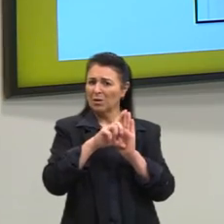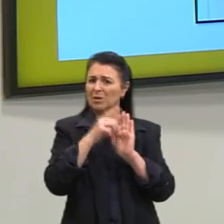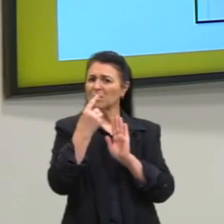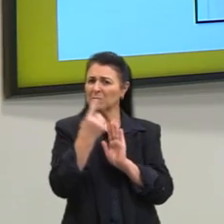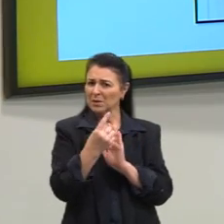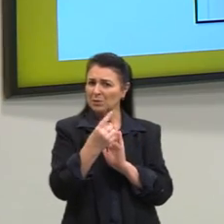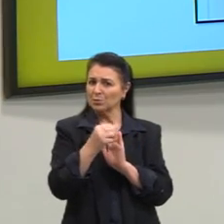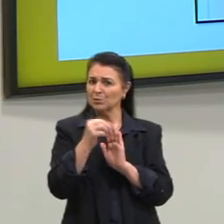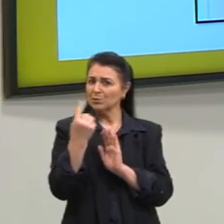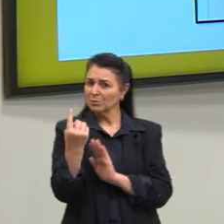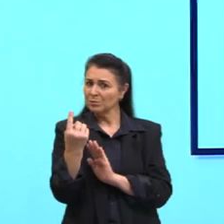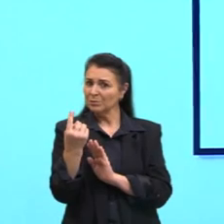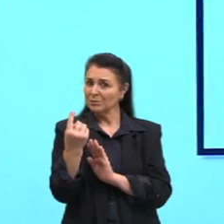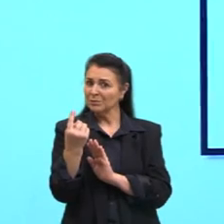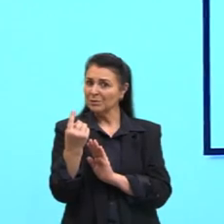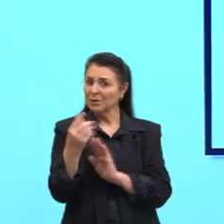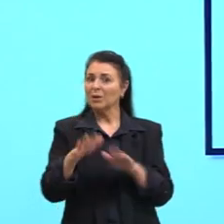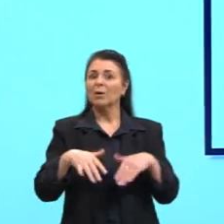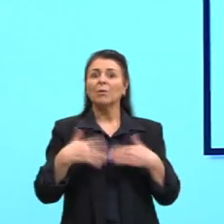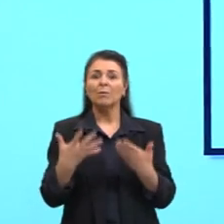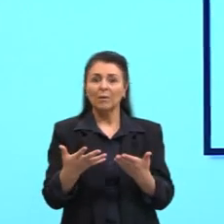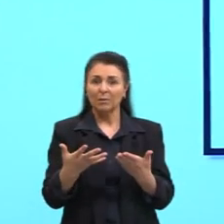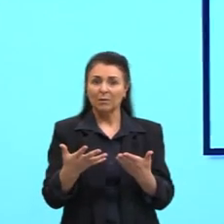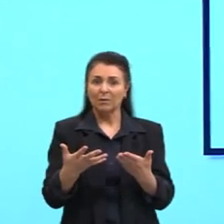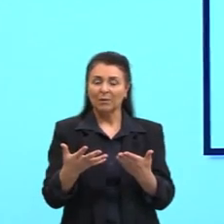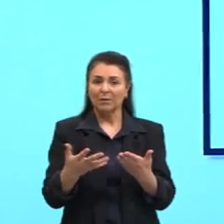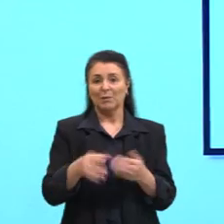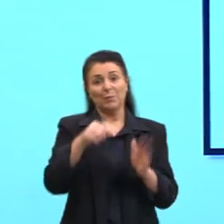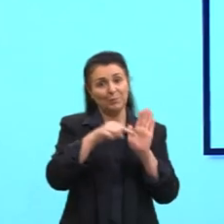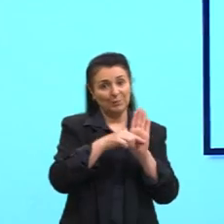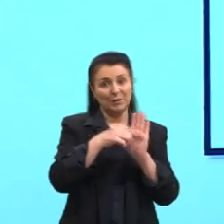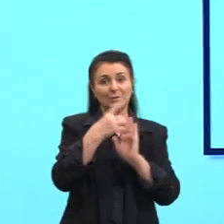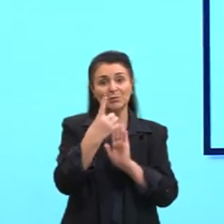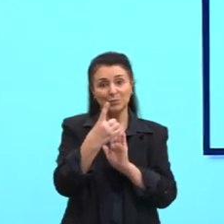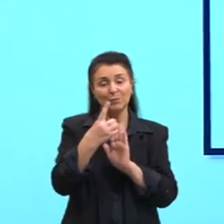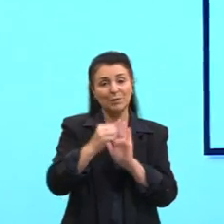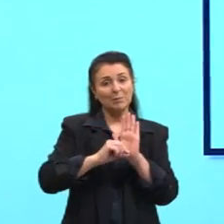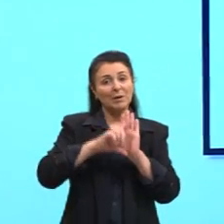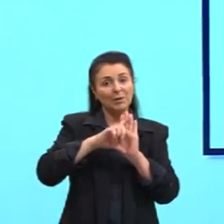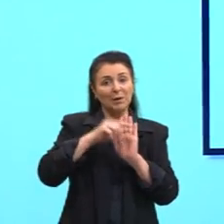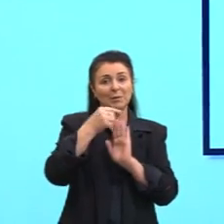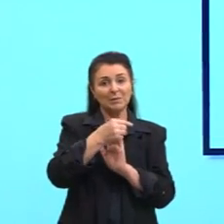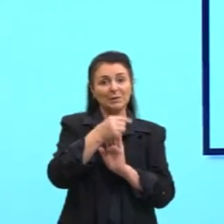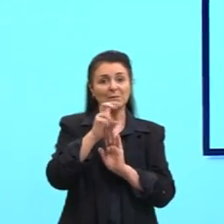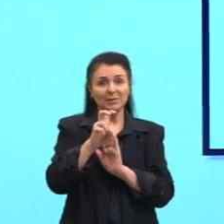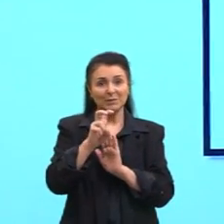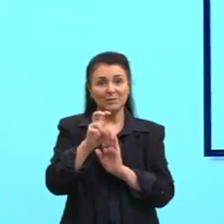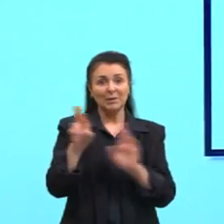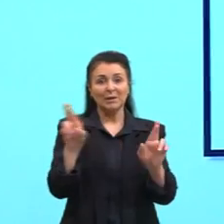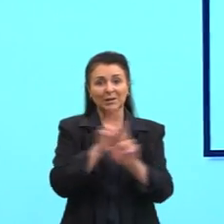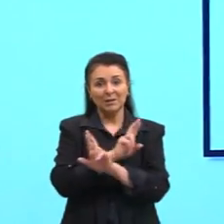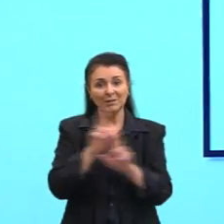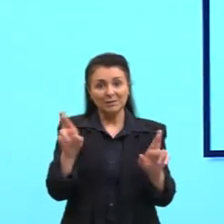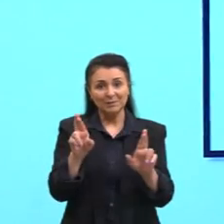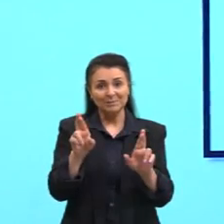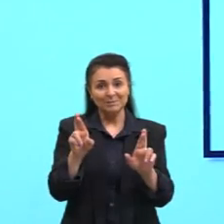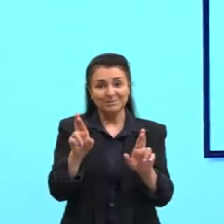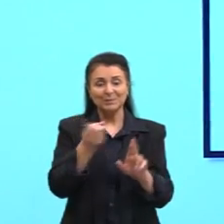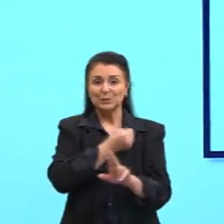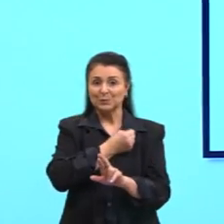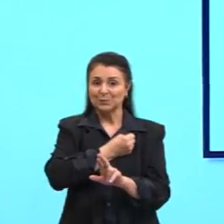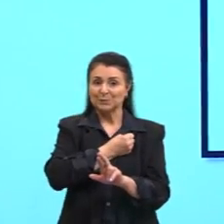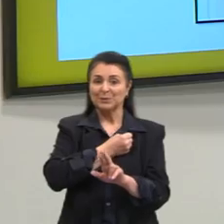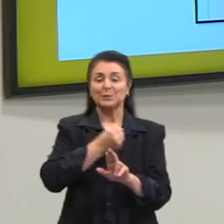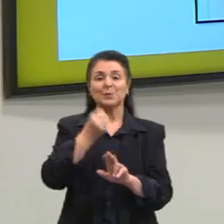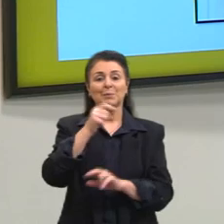direita, em relação à reta numérica, a gente pode perceber isso, então, em relação a cinco e menos um, o número maior é menos